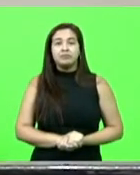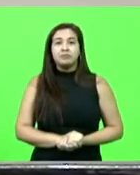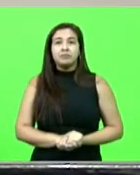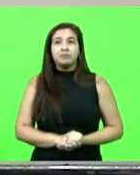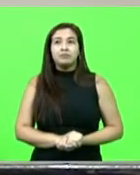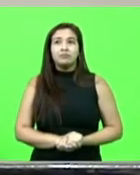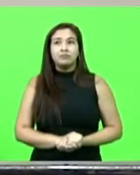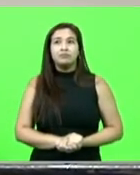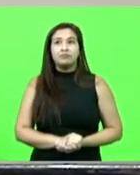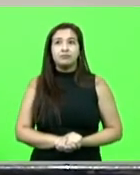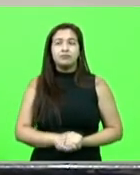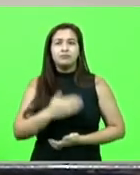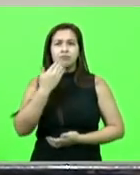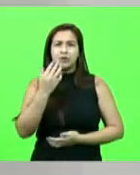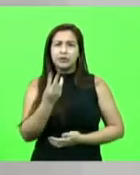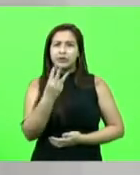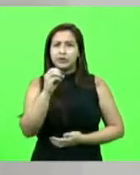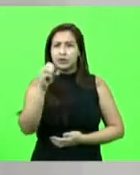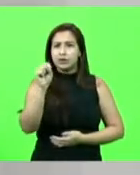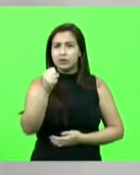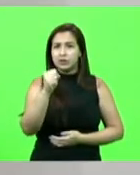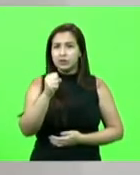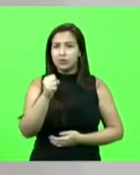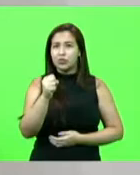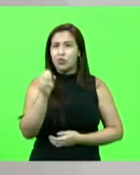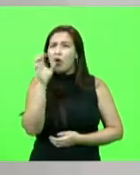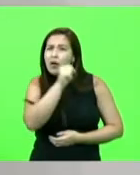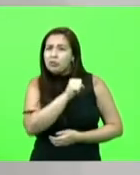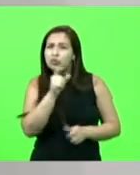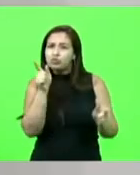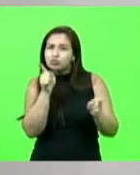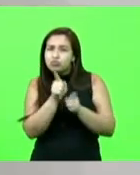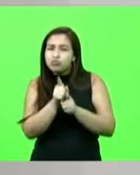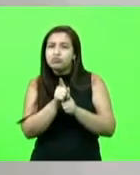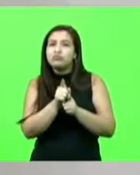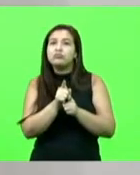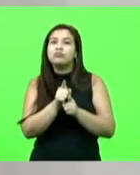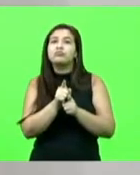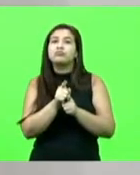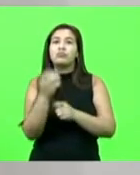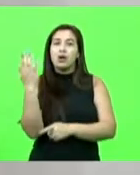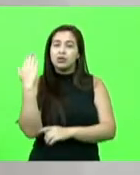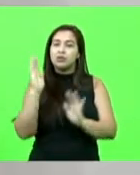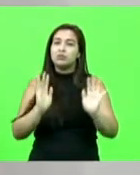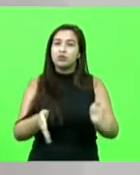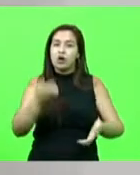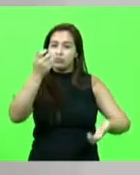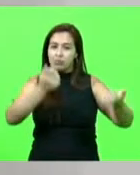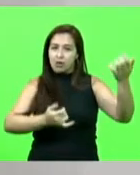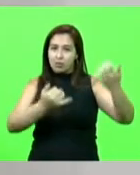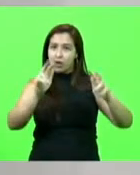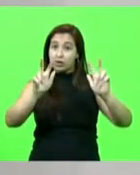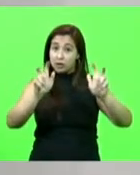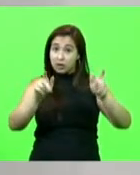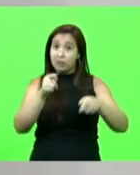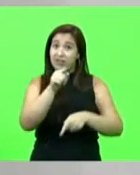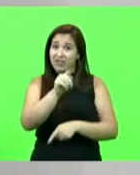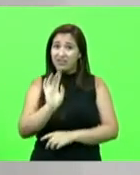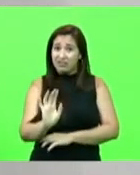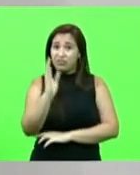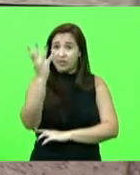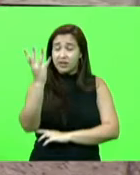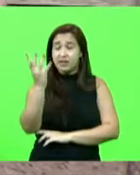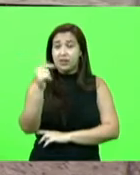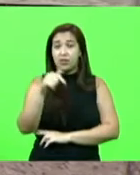presidente 30 segundos só para fazer uma parte. Nós nos pronunciamos sobre essa questão aqui também na casa e, é claro, a Constituição